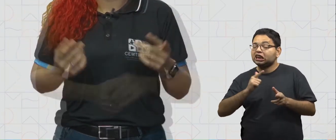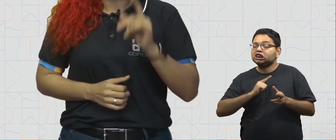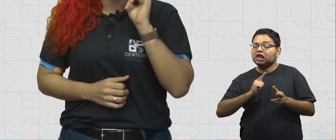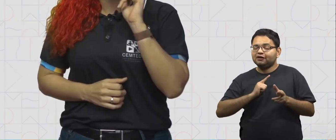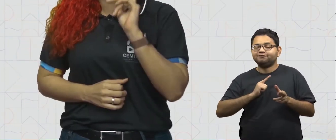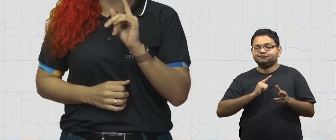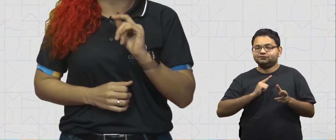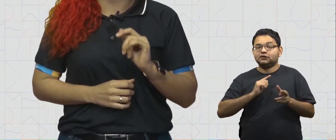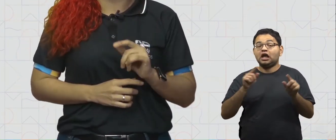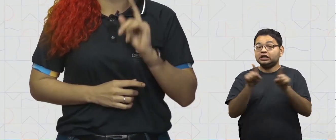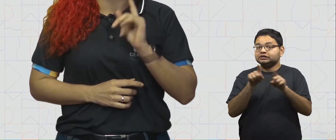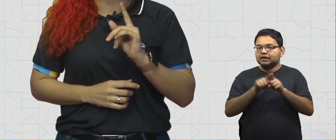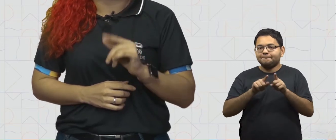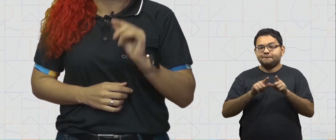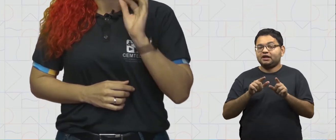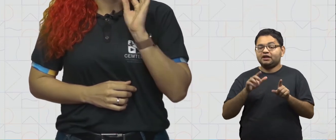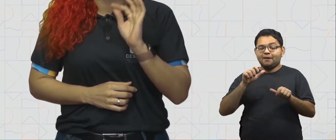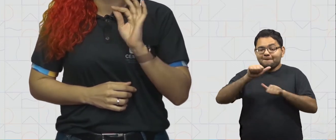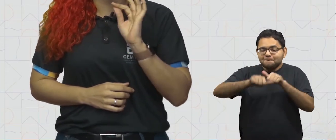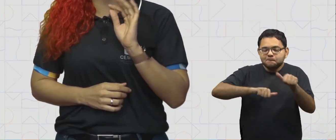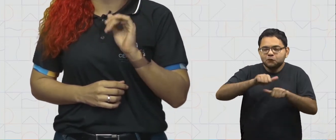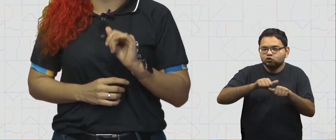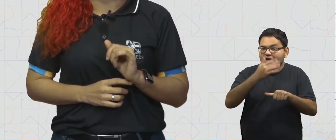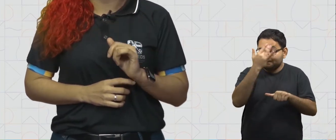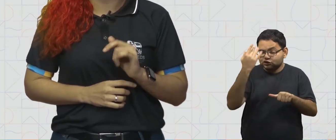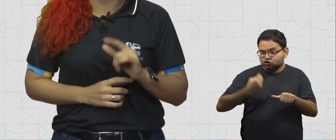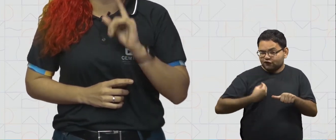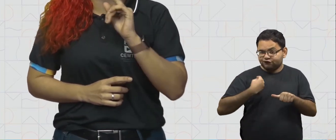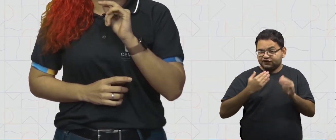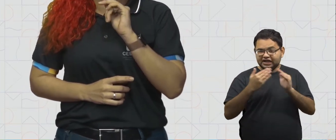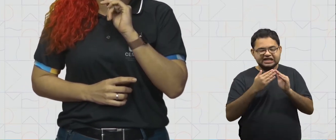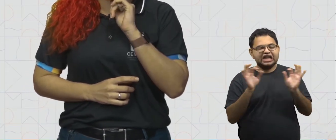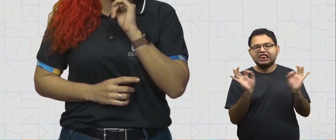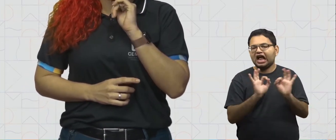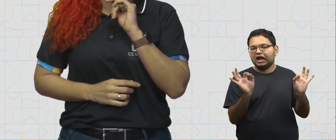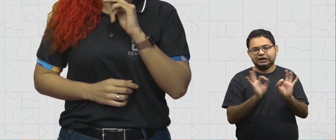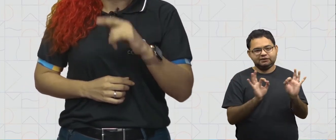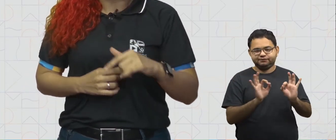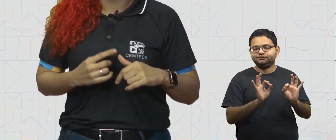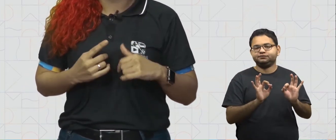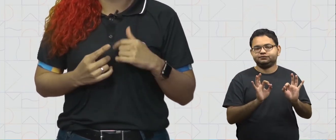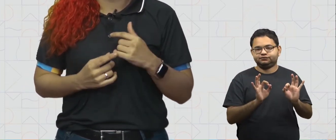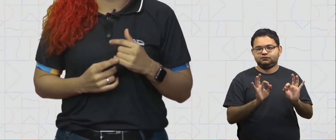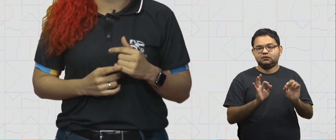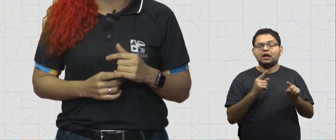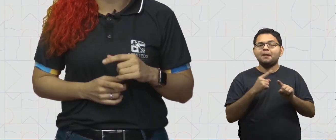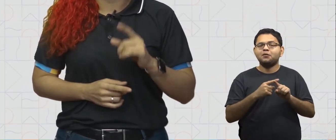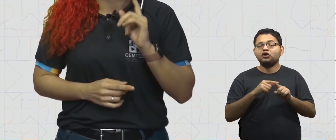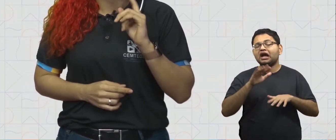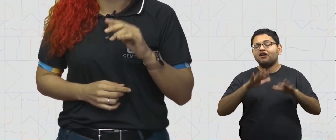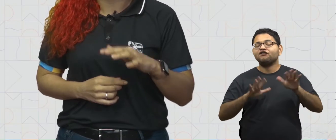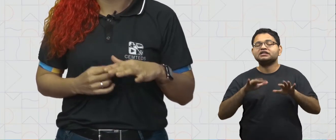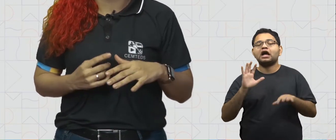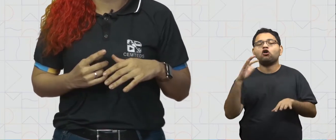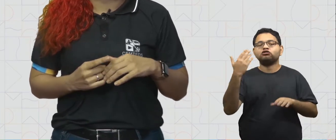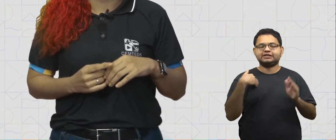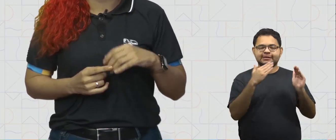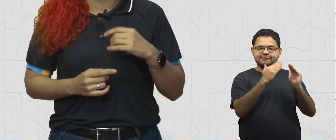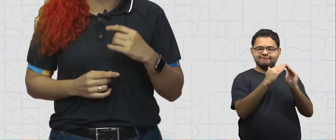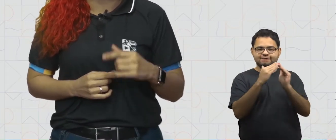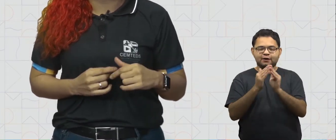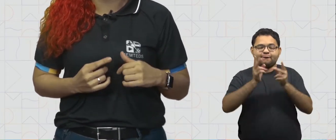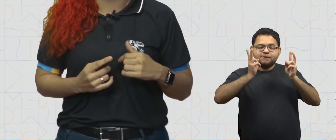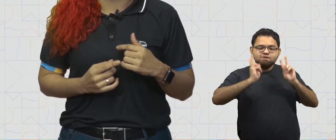vilas, e que não tenham sido modificadas por seus moradores. Pois muitas vezes, até essas